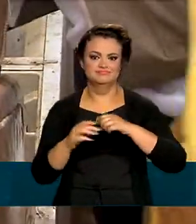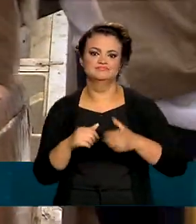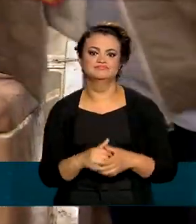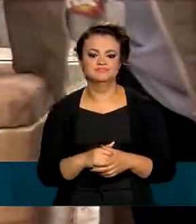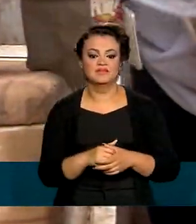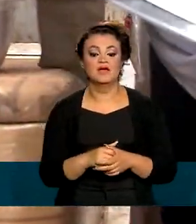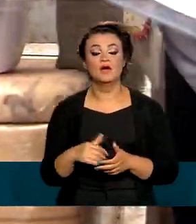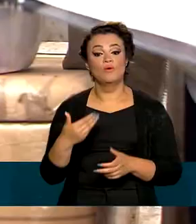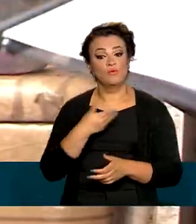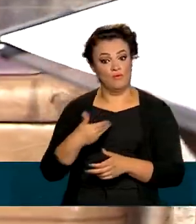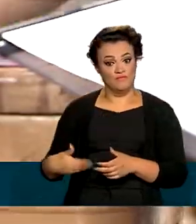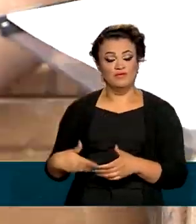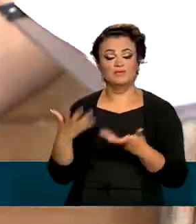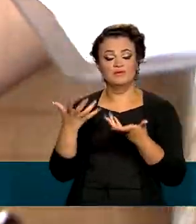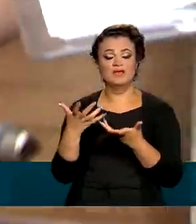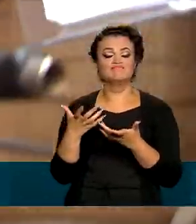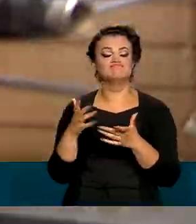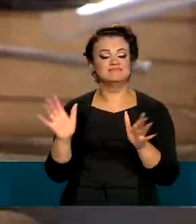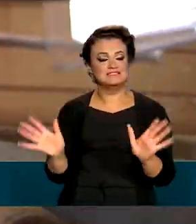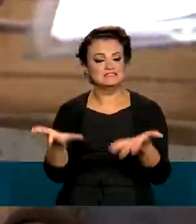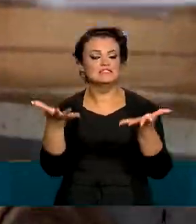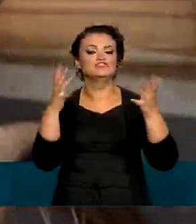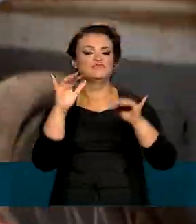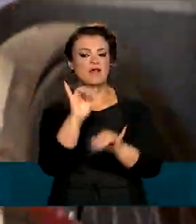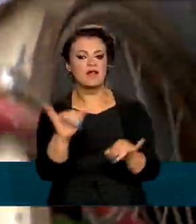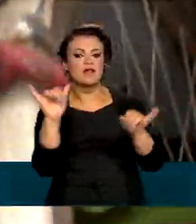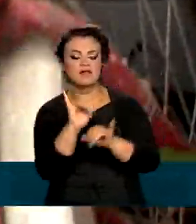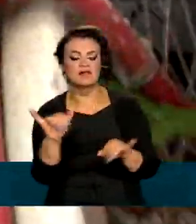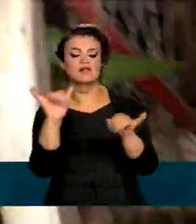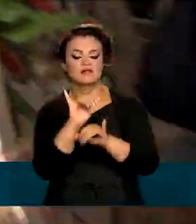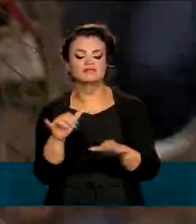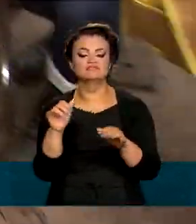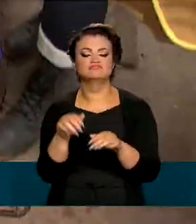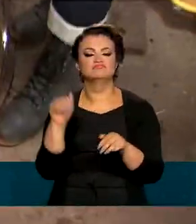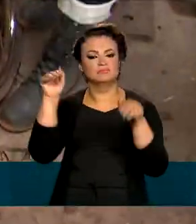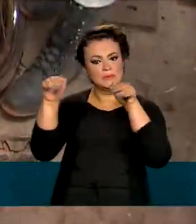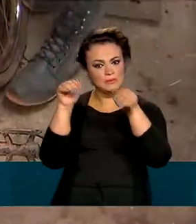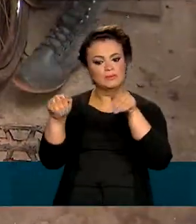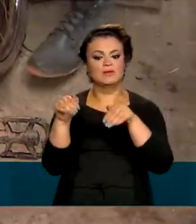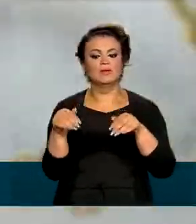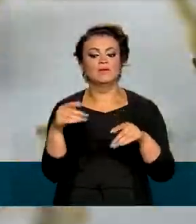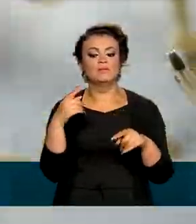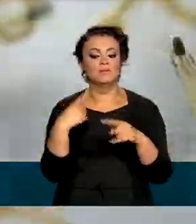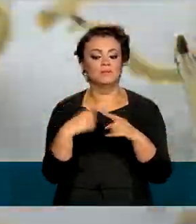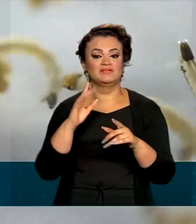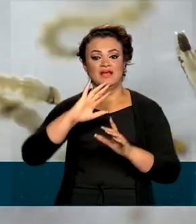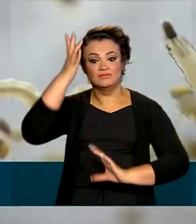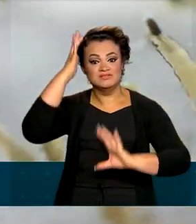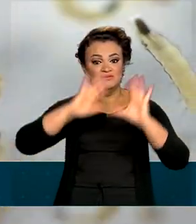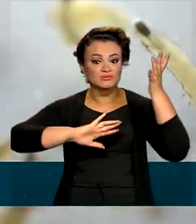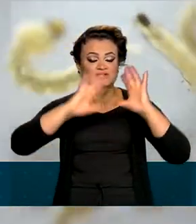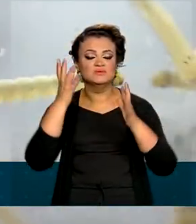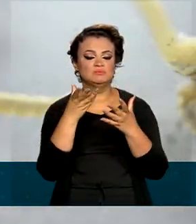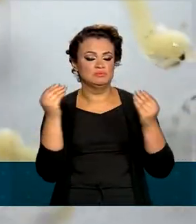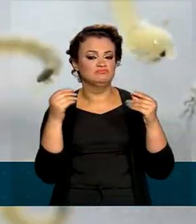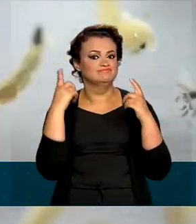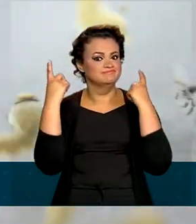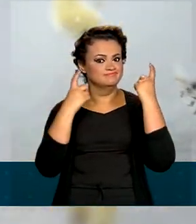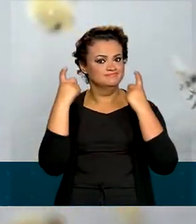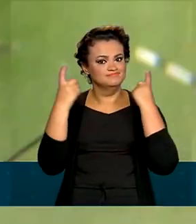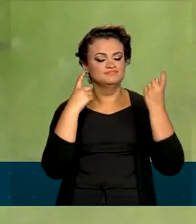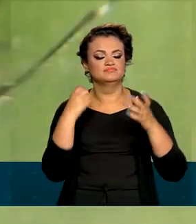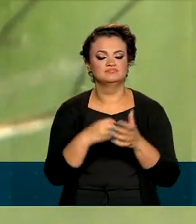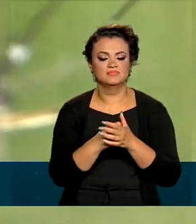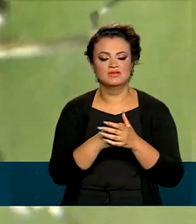E o governo pretende reforçar as medidas junto à população, porque a incidência de casos preocupa.